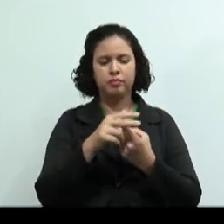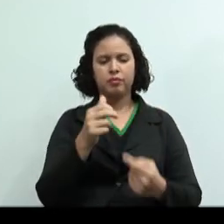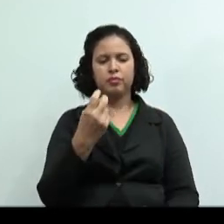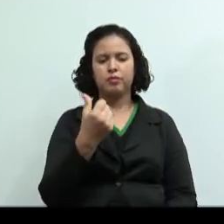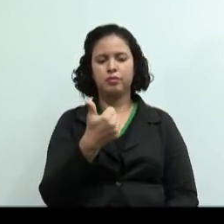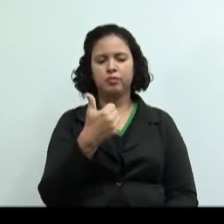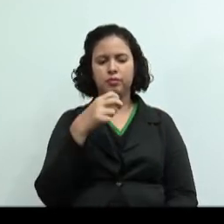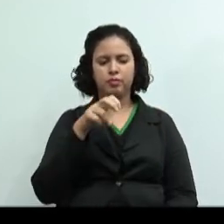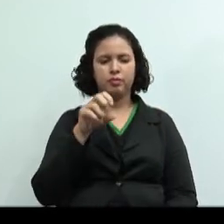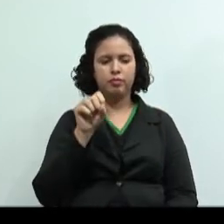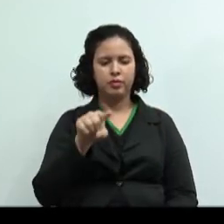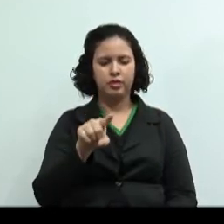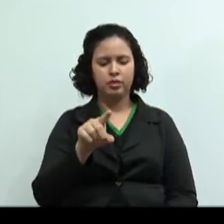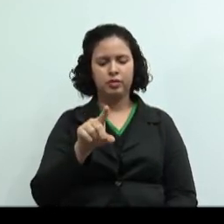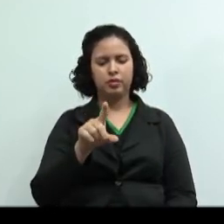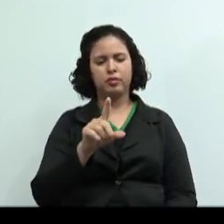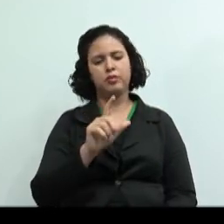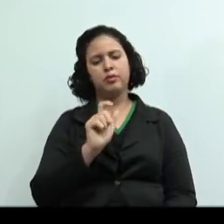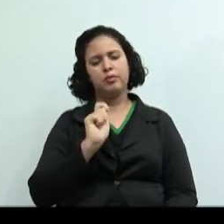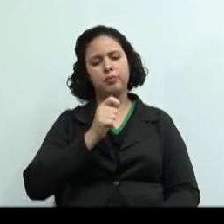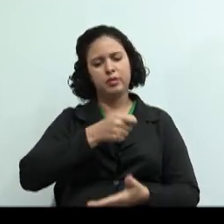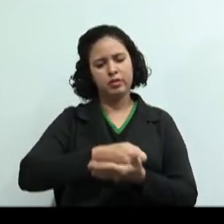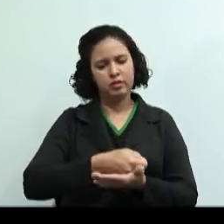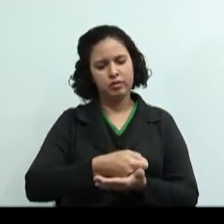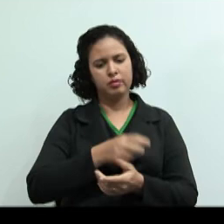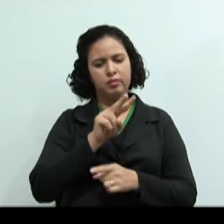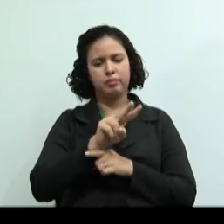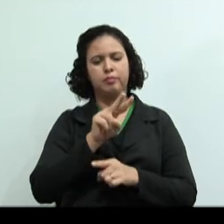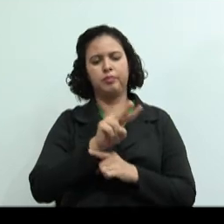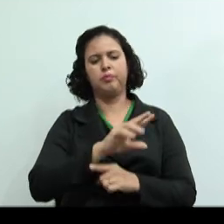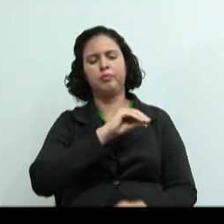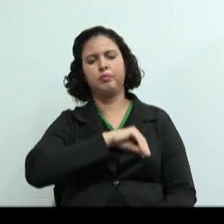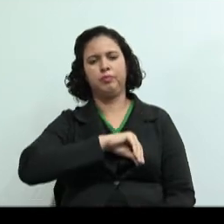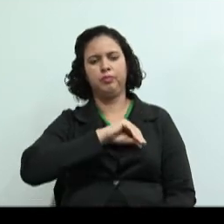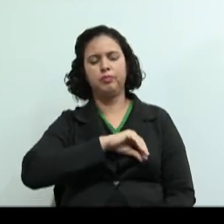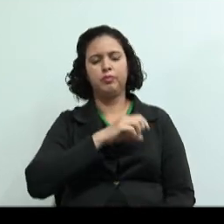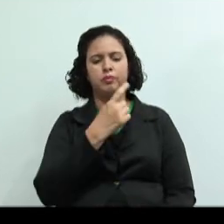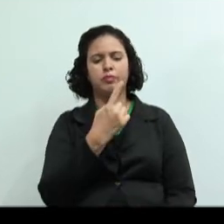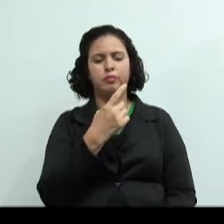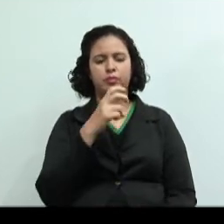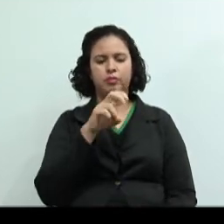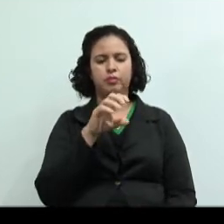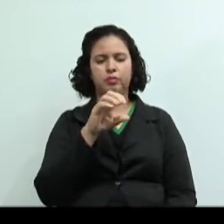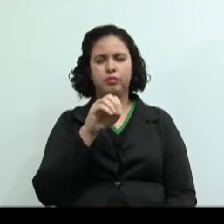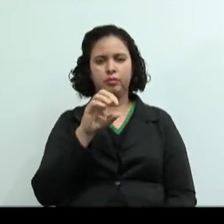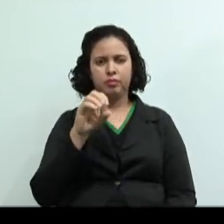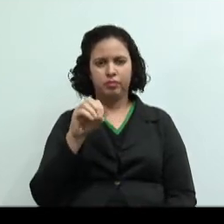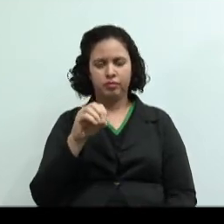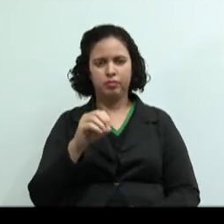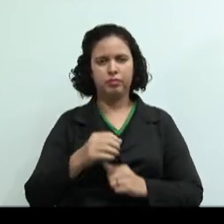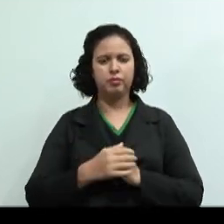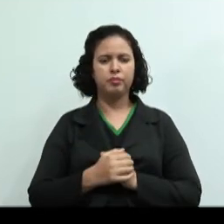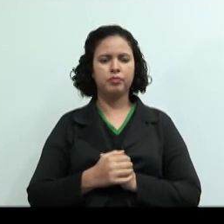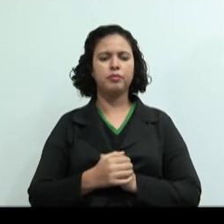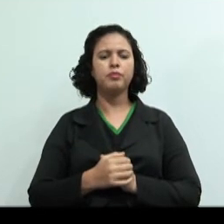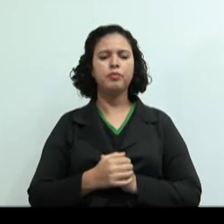Gastos com supervisores de fábrica R 1.500. e seguros de fábrica. Só um instantinho aqui, deixa eu verificar.